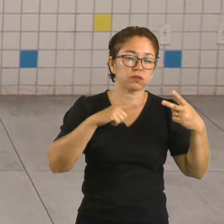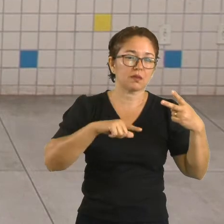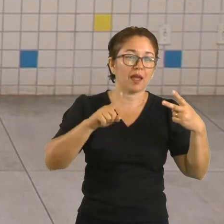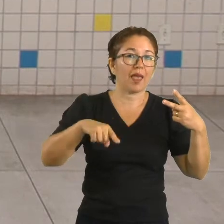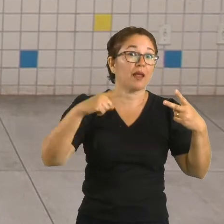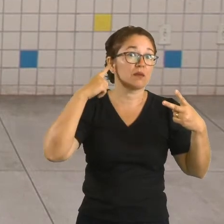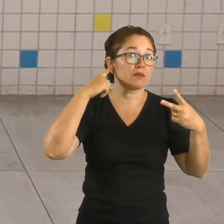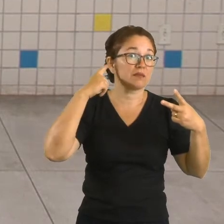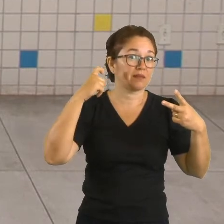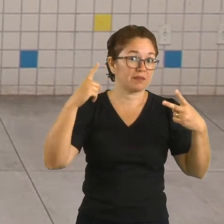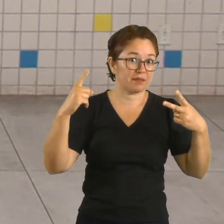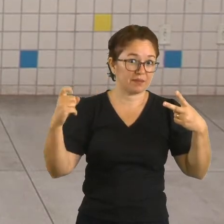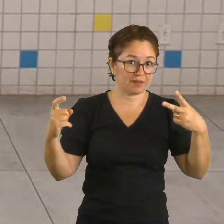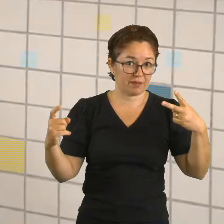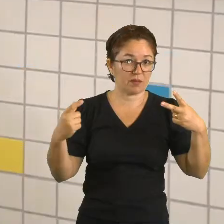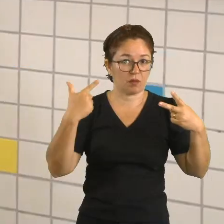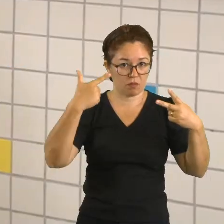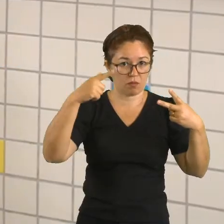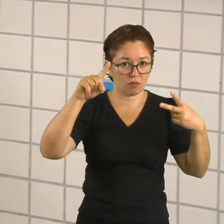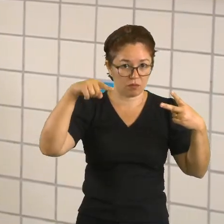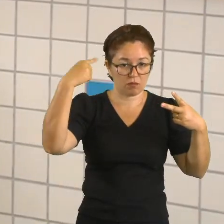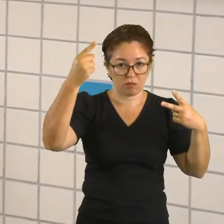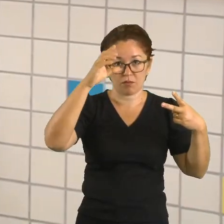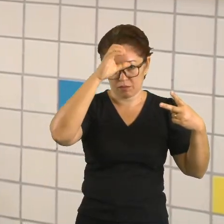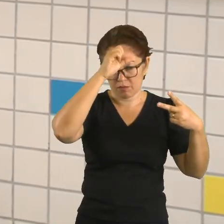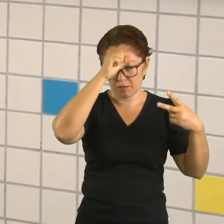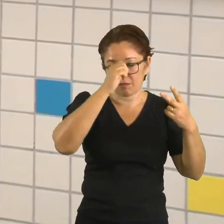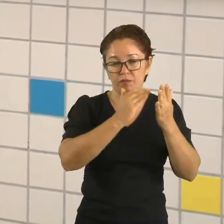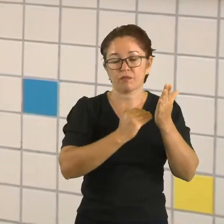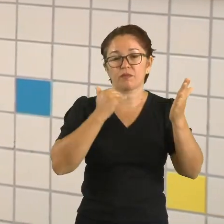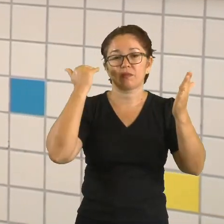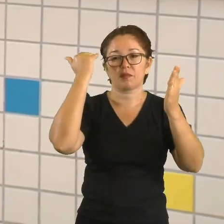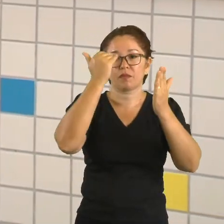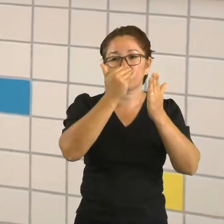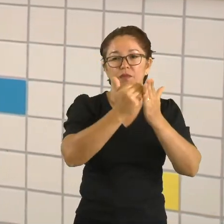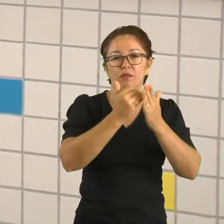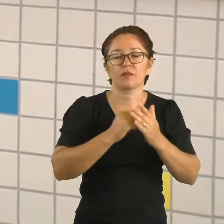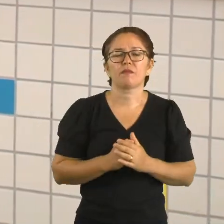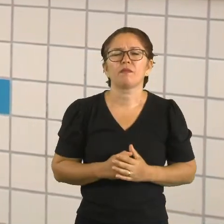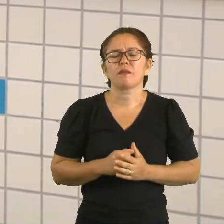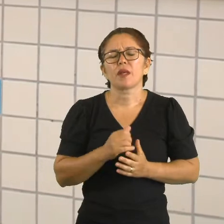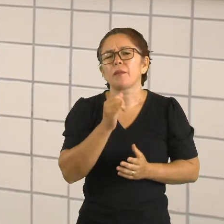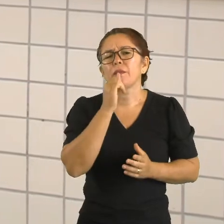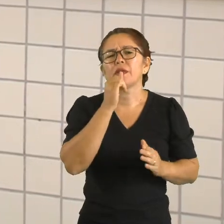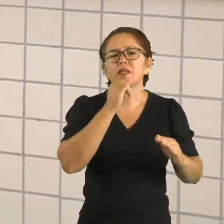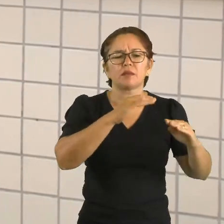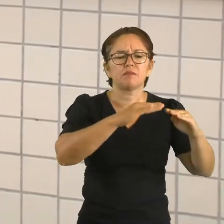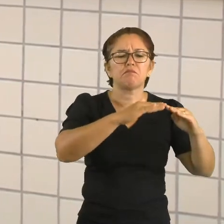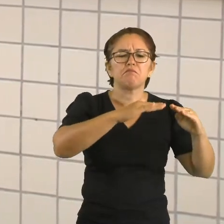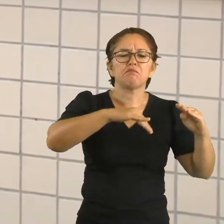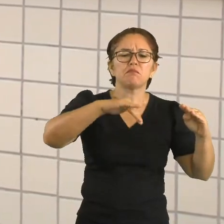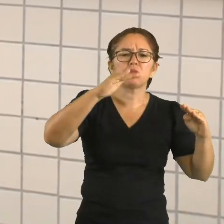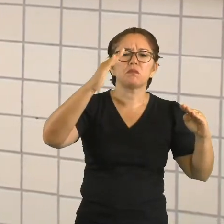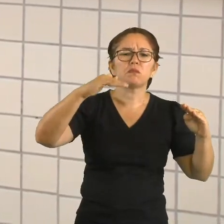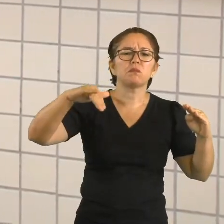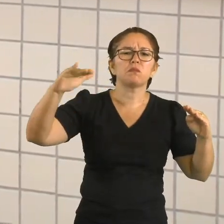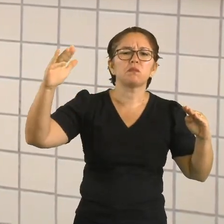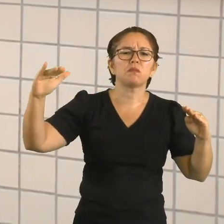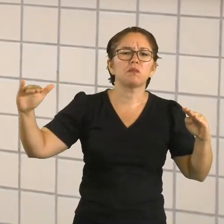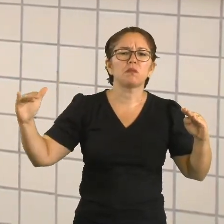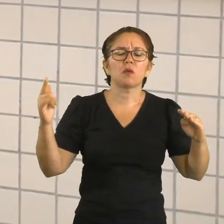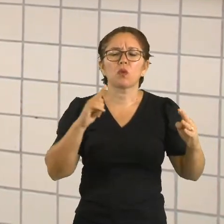pouco também como elas funcionam. Uma onda é formada por alguns componentes básicos, tá? Quem são eles?